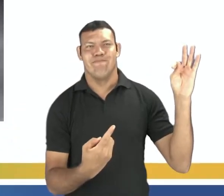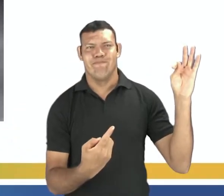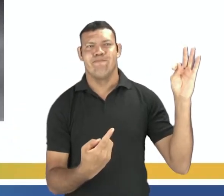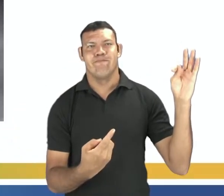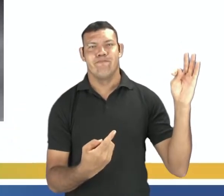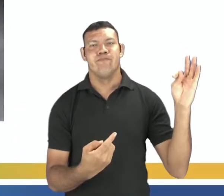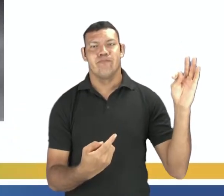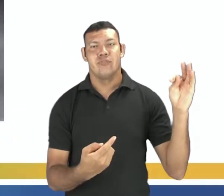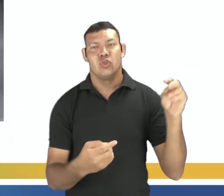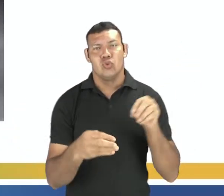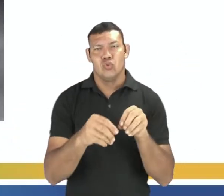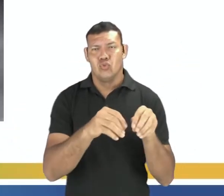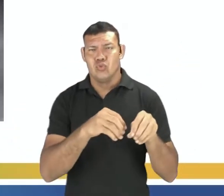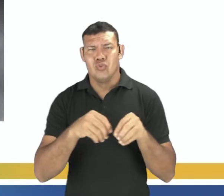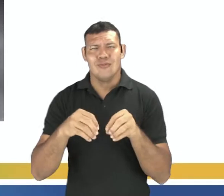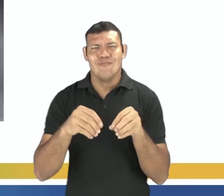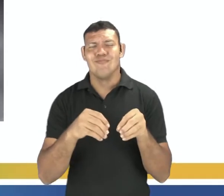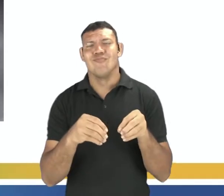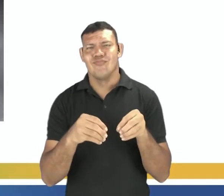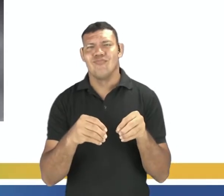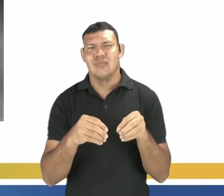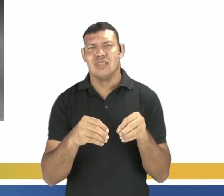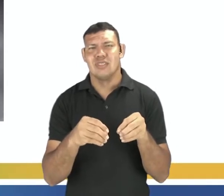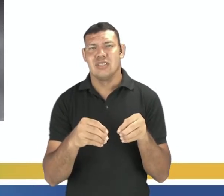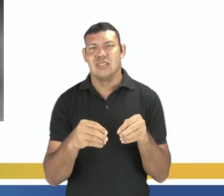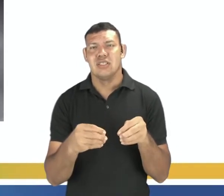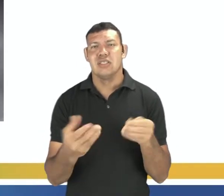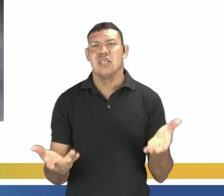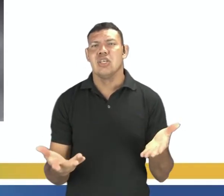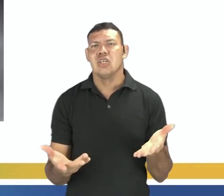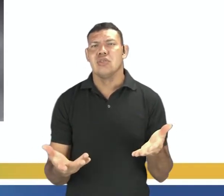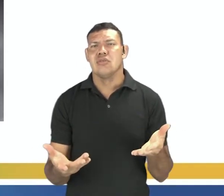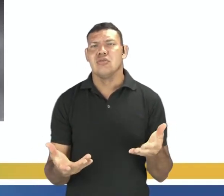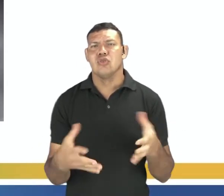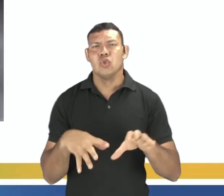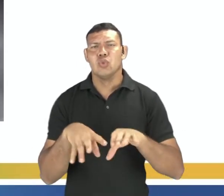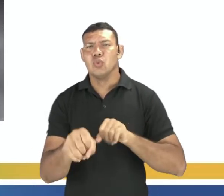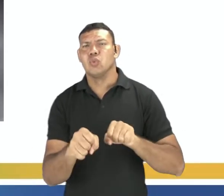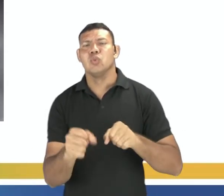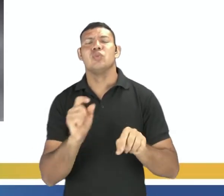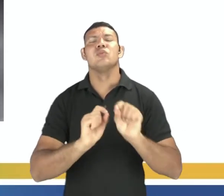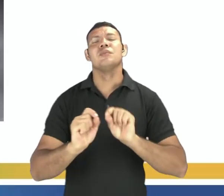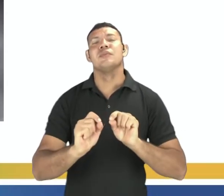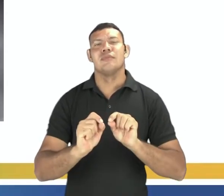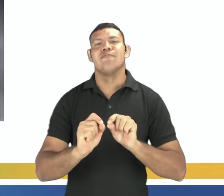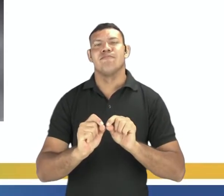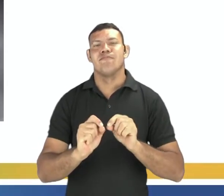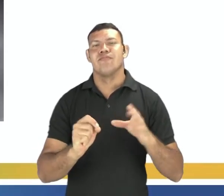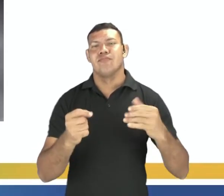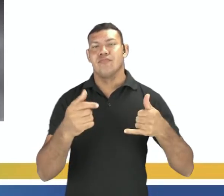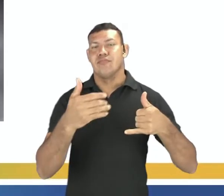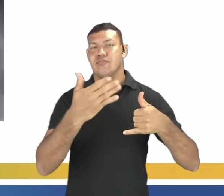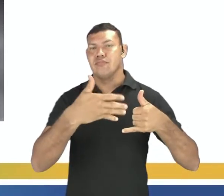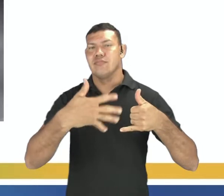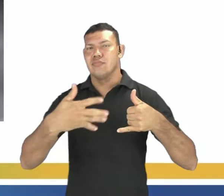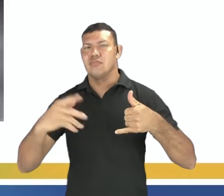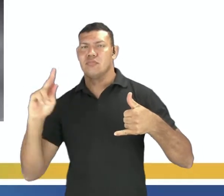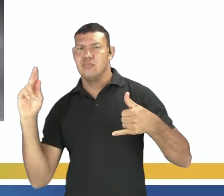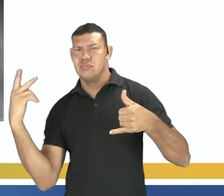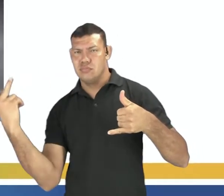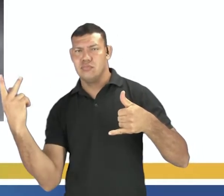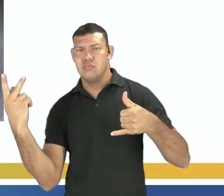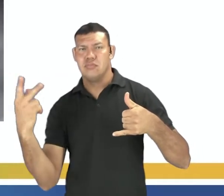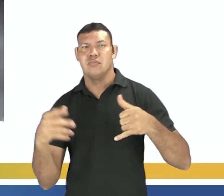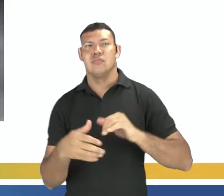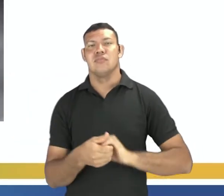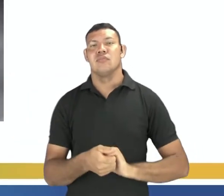parte do Sol, 91,2% é de hidrogênio, 8,7%